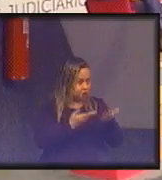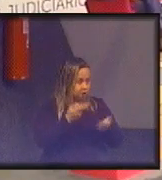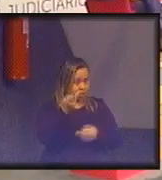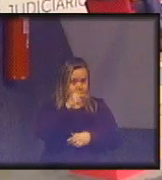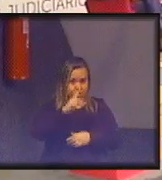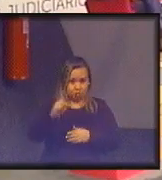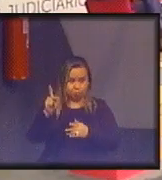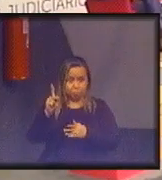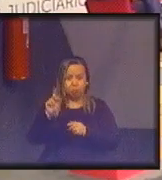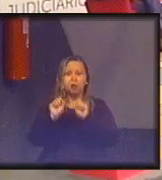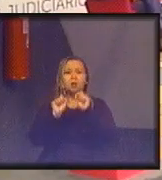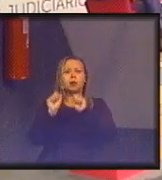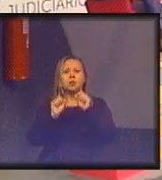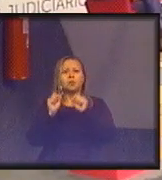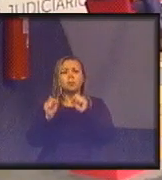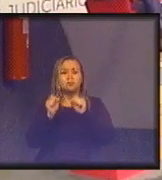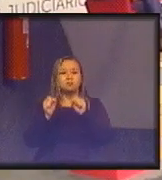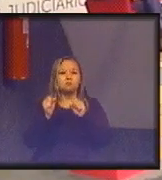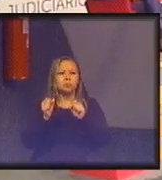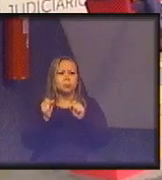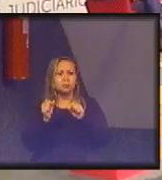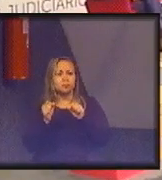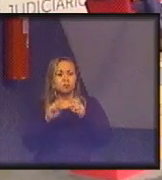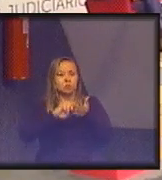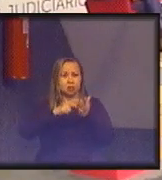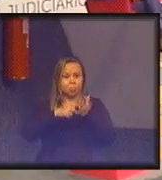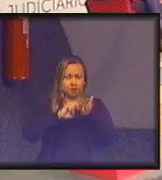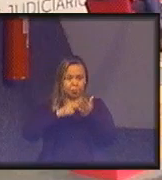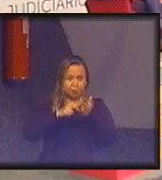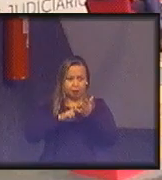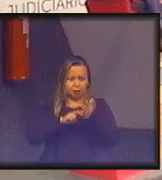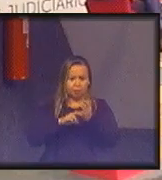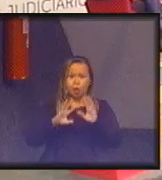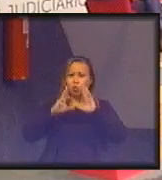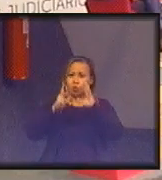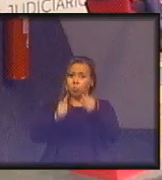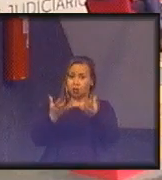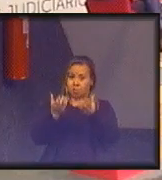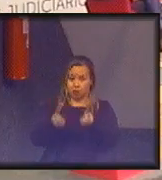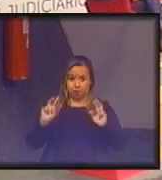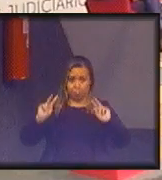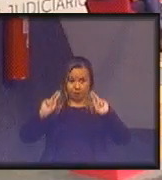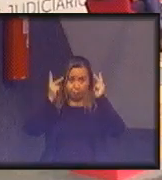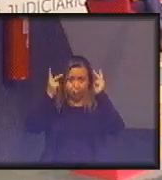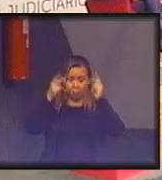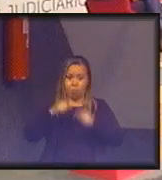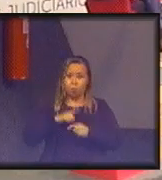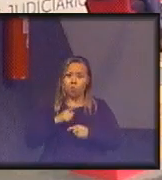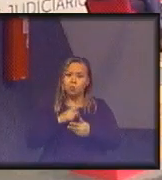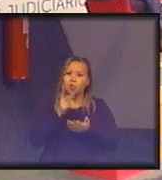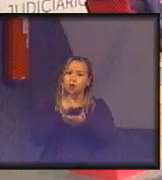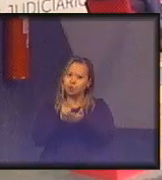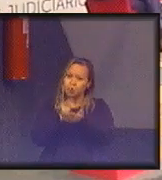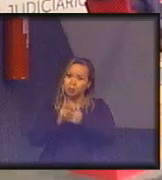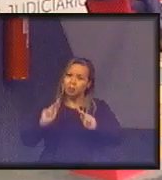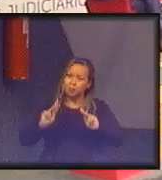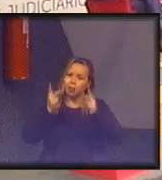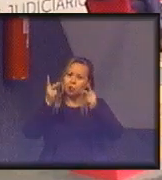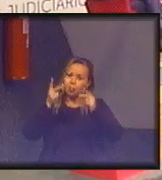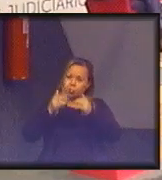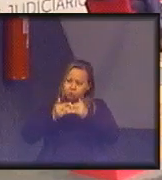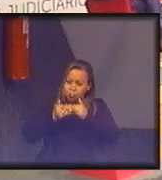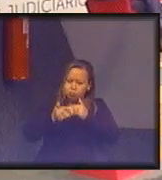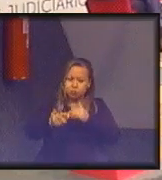definição inicial que é a seguinte tudo aquilo que recebe valor tem que manter o valor pelo maior tempo